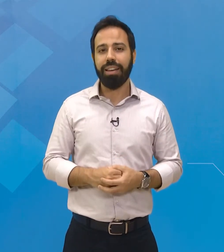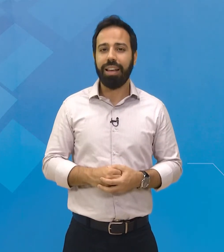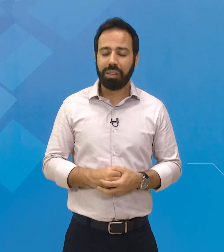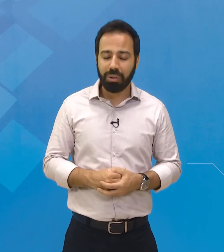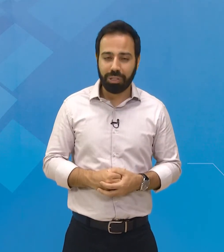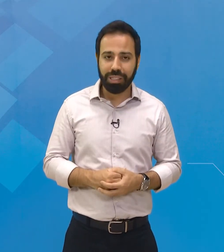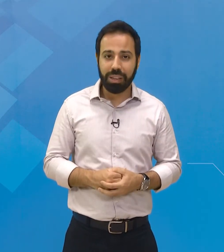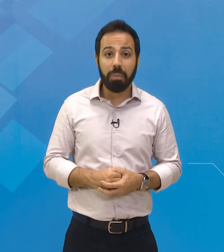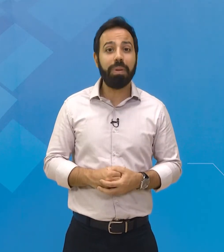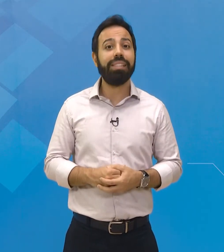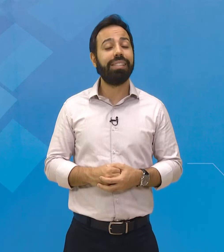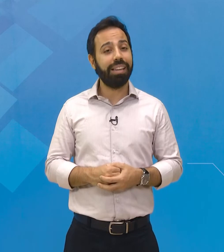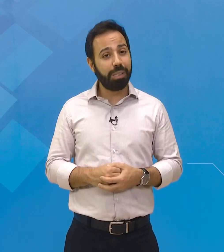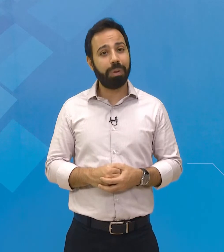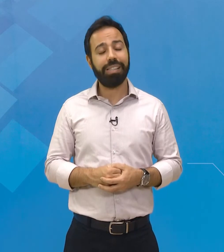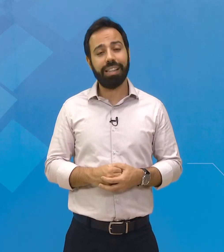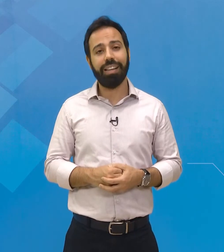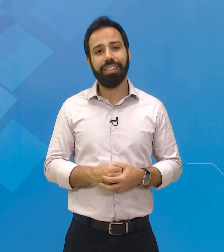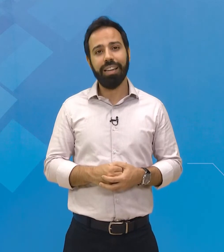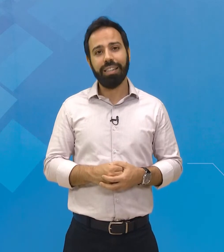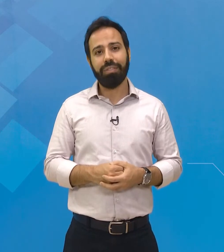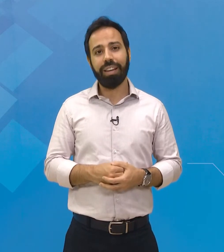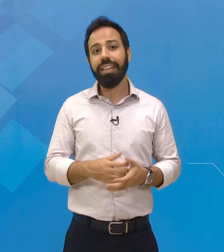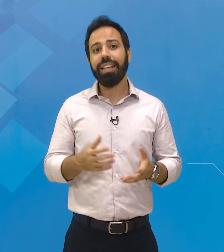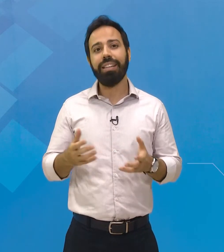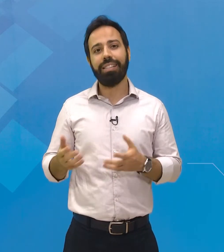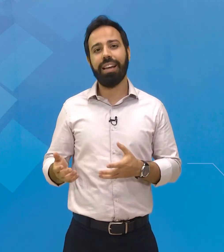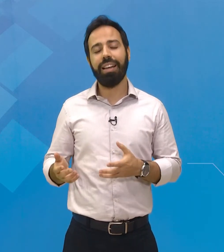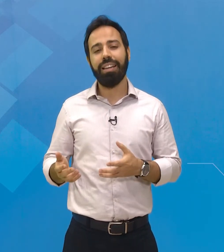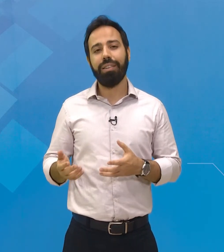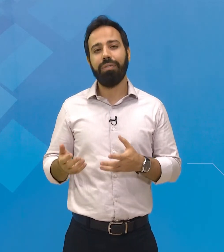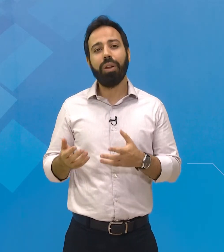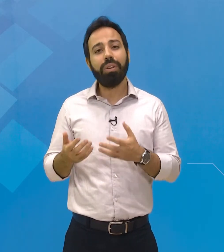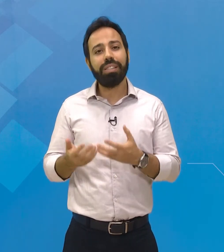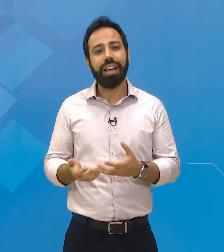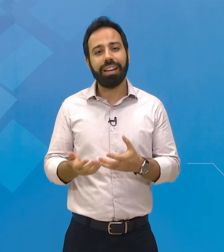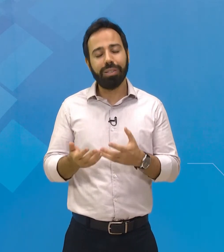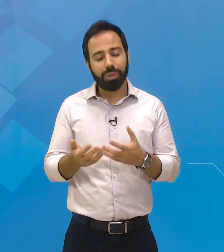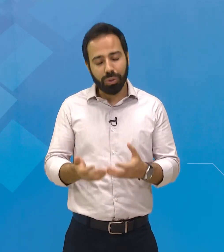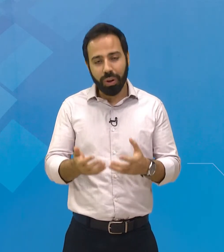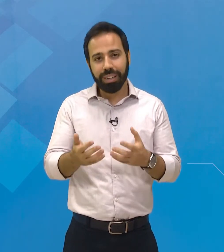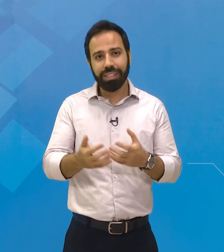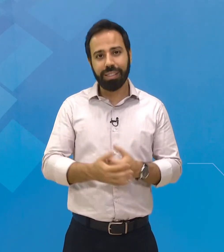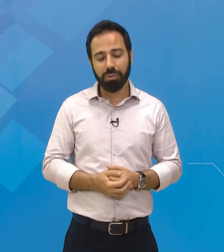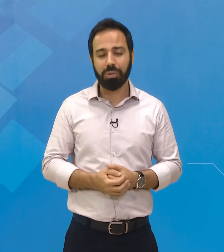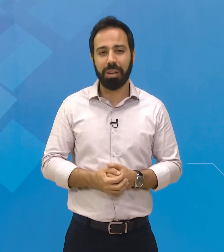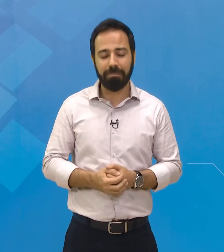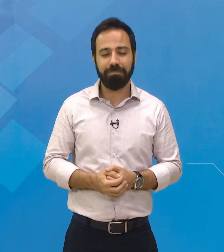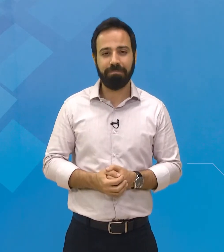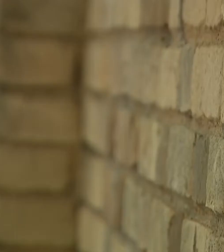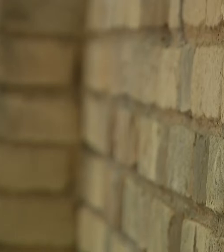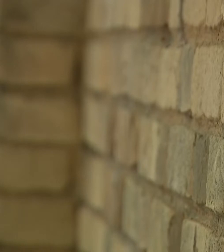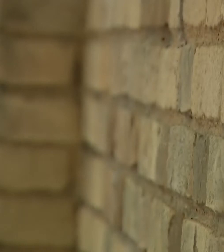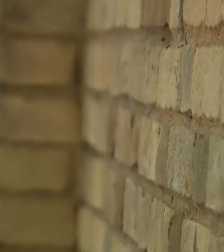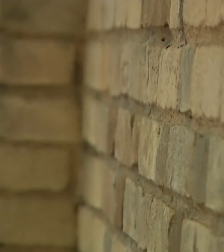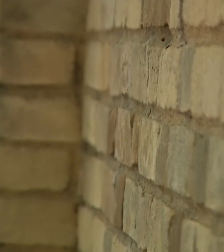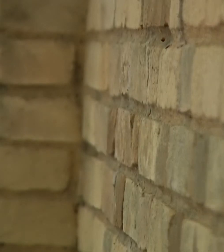Câmara essa notícia é um presente para a cidade que vai eternizar e valorizar a história de São José